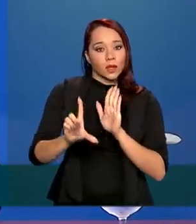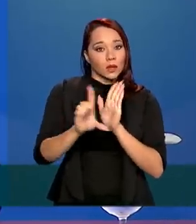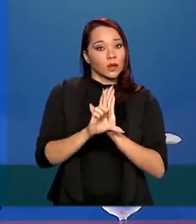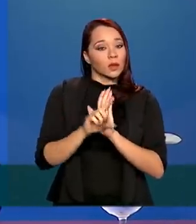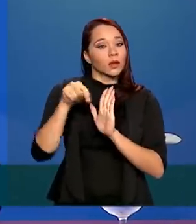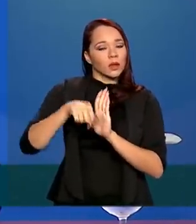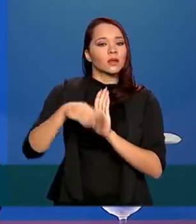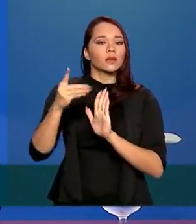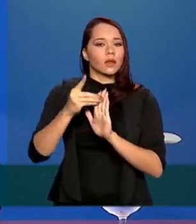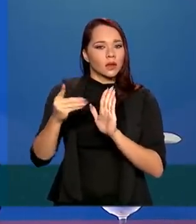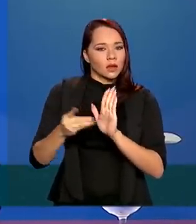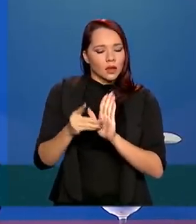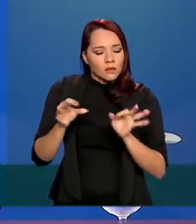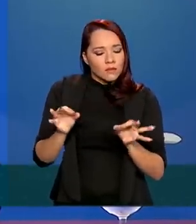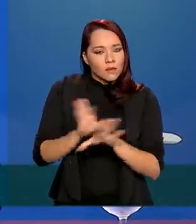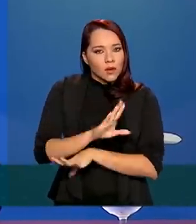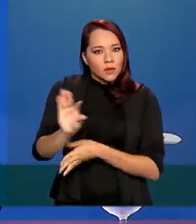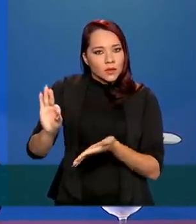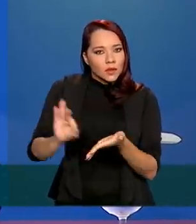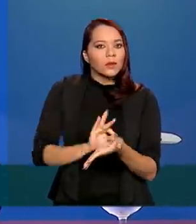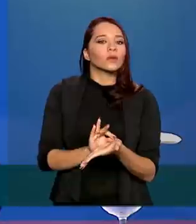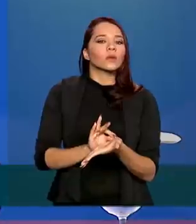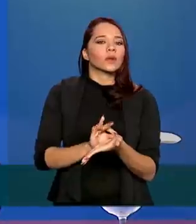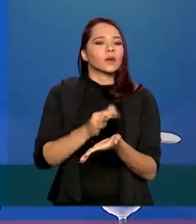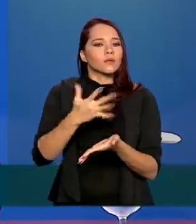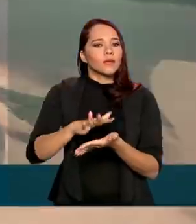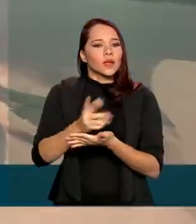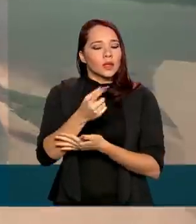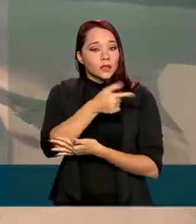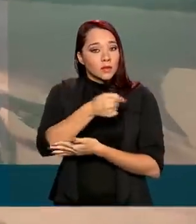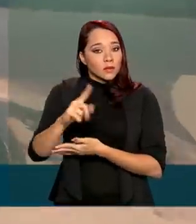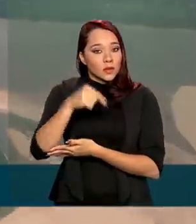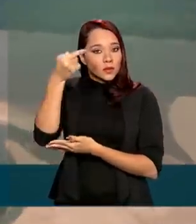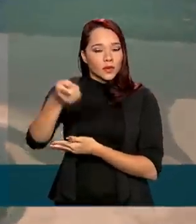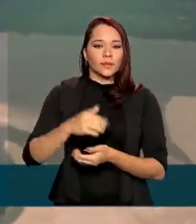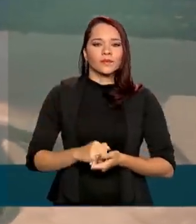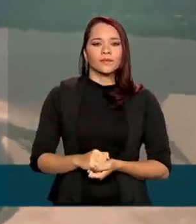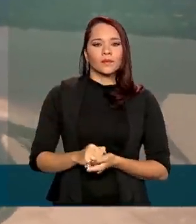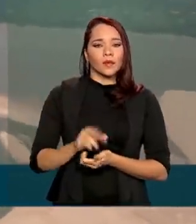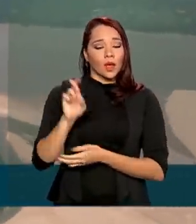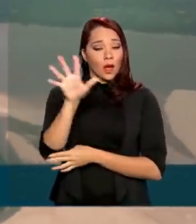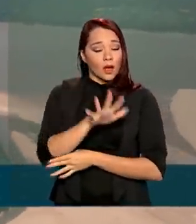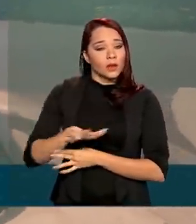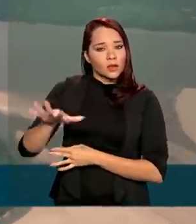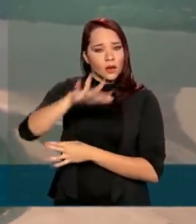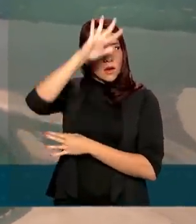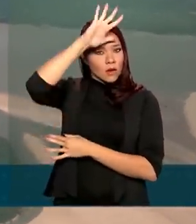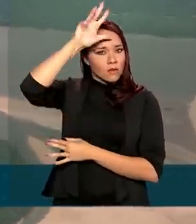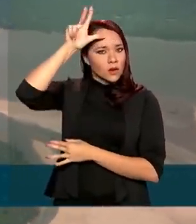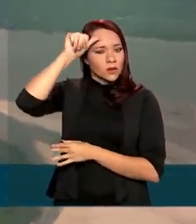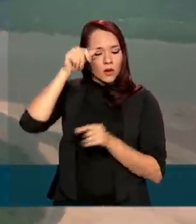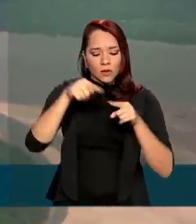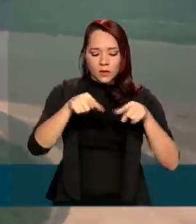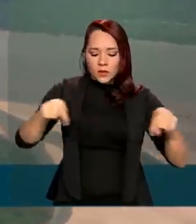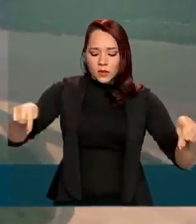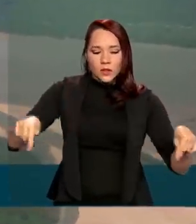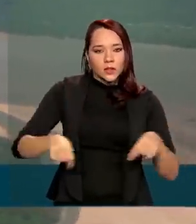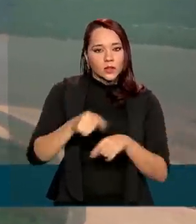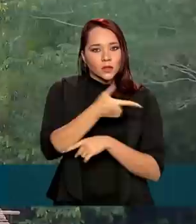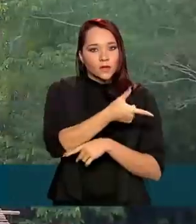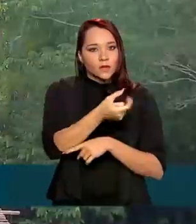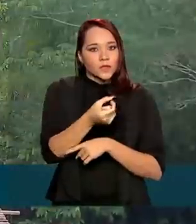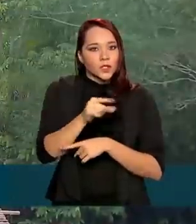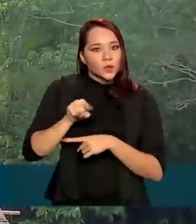decreto deve estar pronto para assinatura do presidente da República na próxima semana. A região da Amazônia tem cerca de 20 milhões de